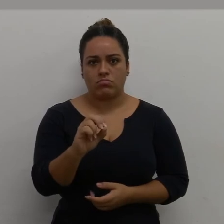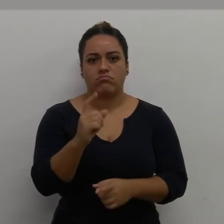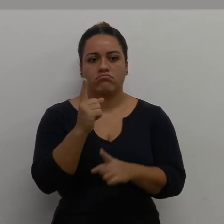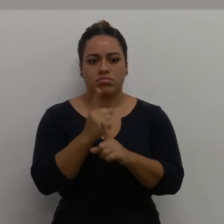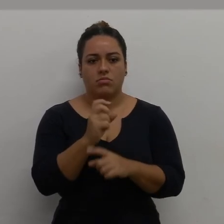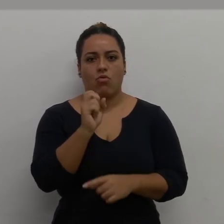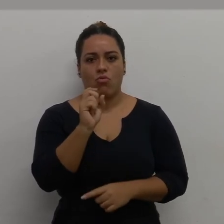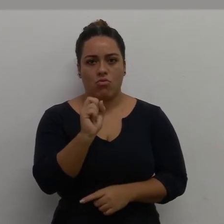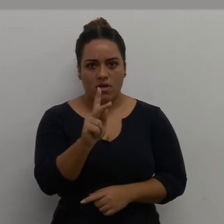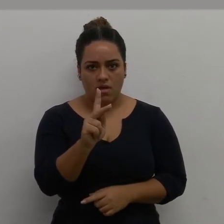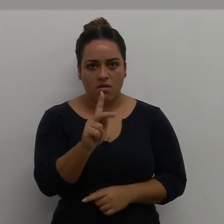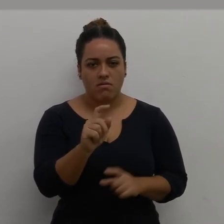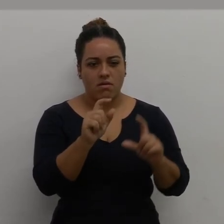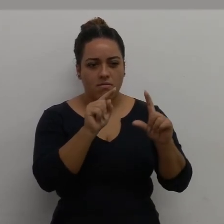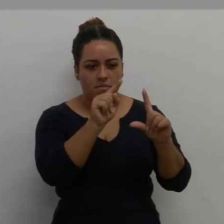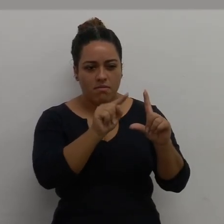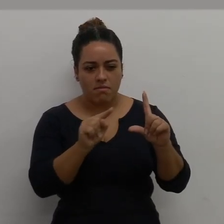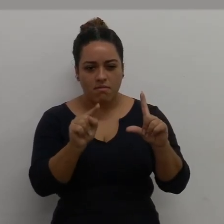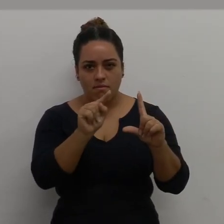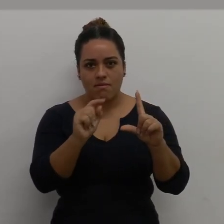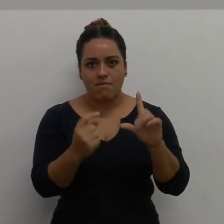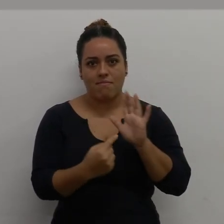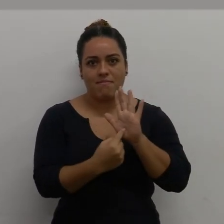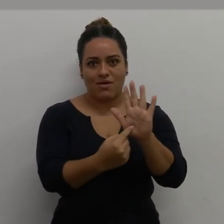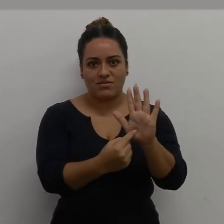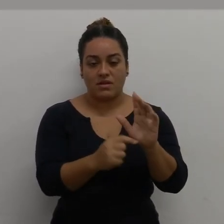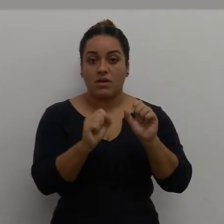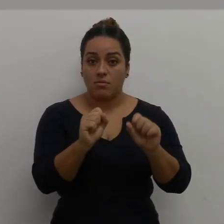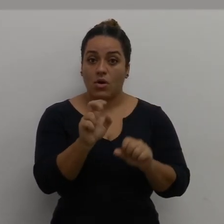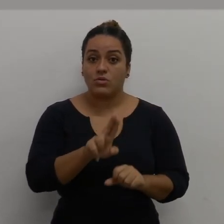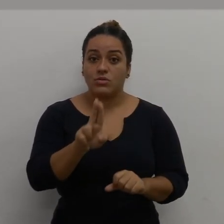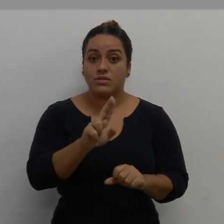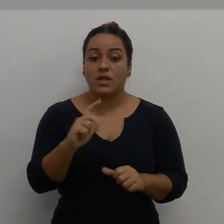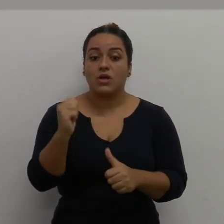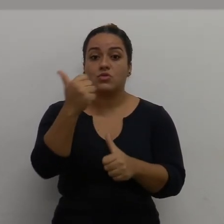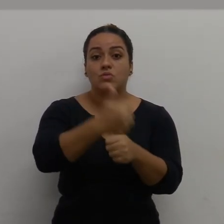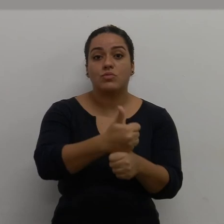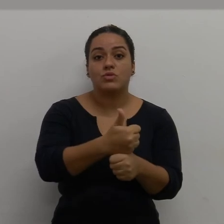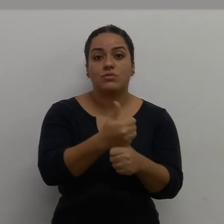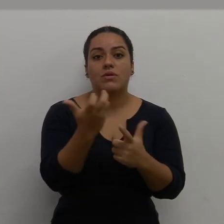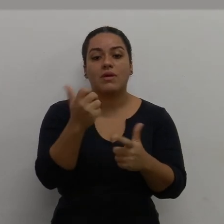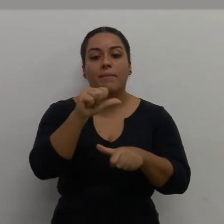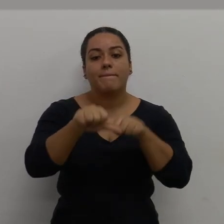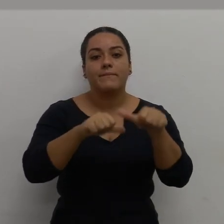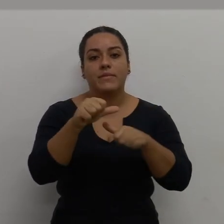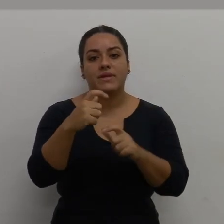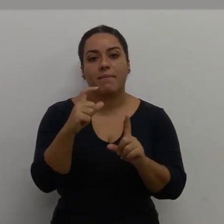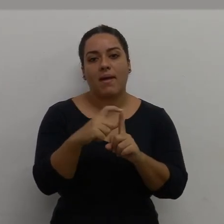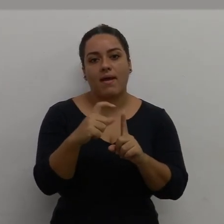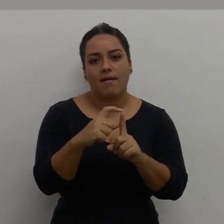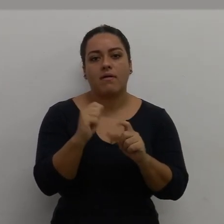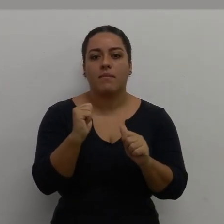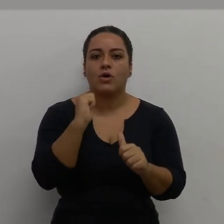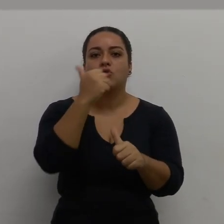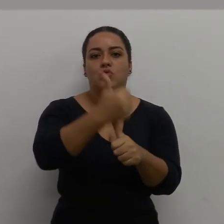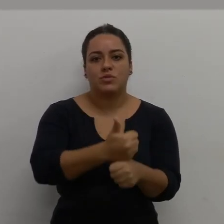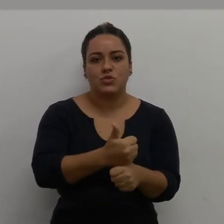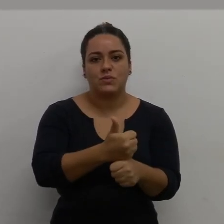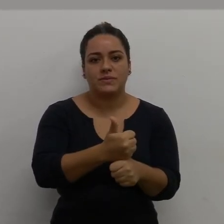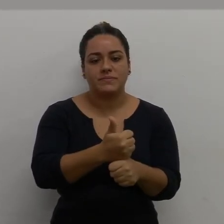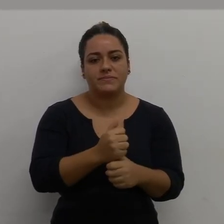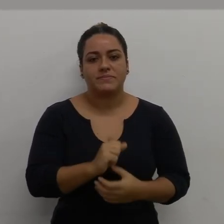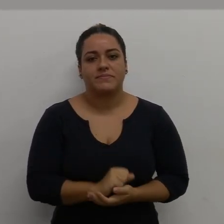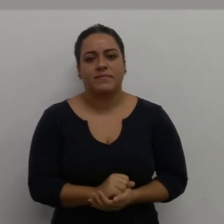Ok? Mais uma aqui. E se eu posso utilizar a opção substituir para alterar essa palavra para uma outra e